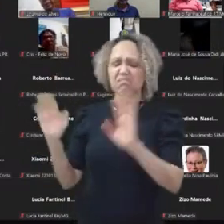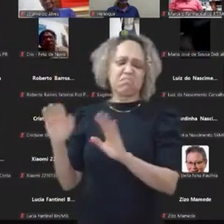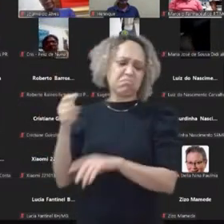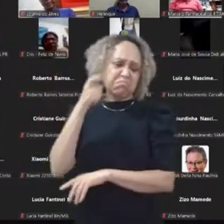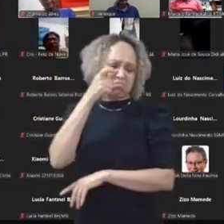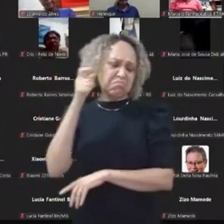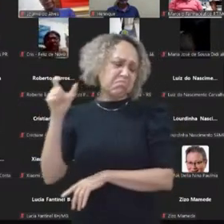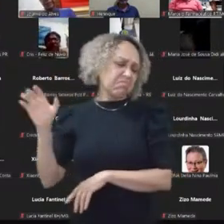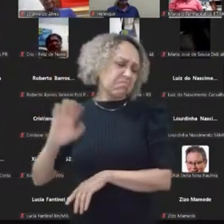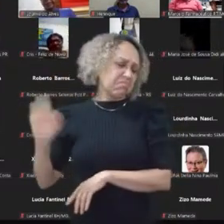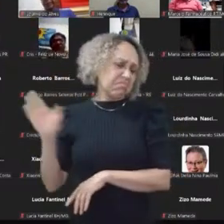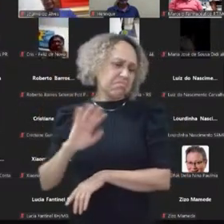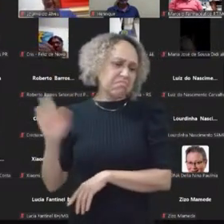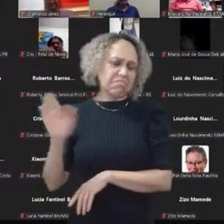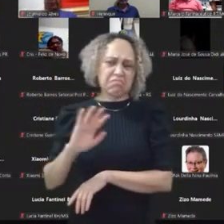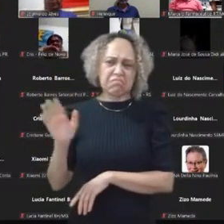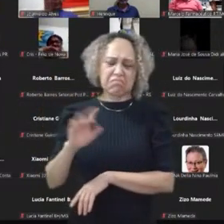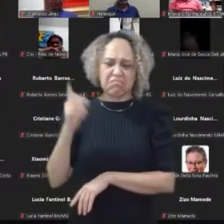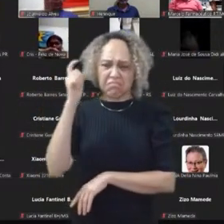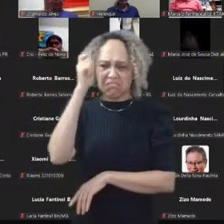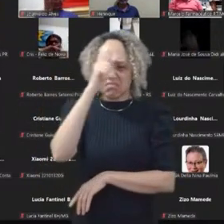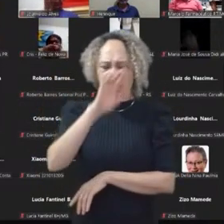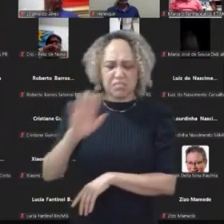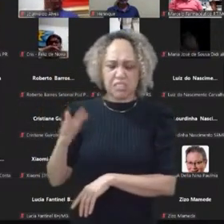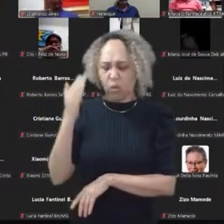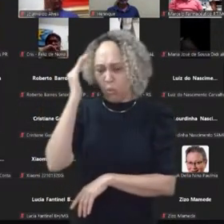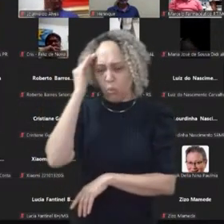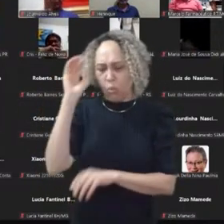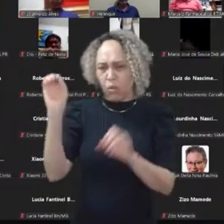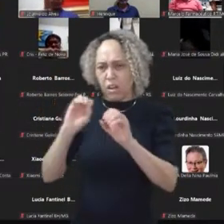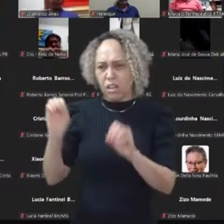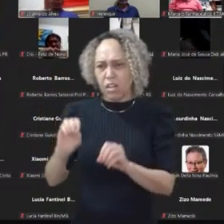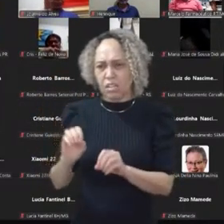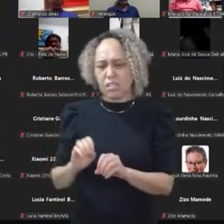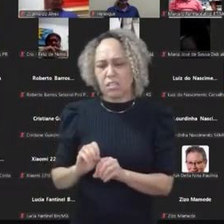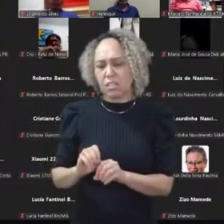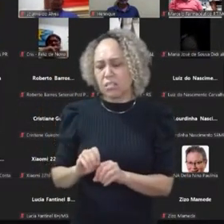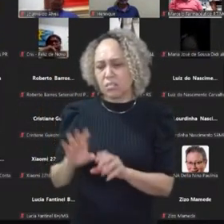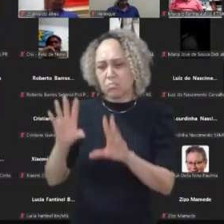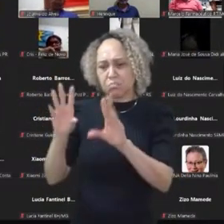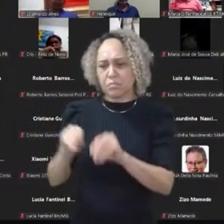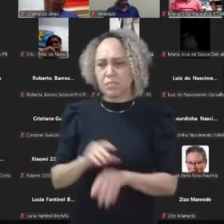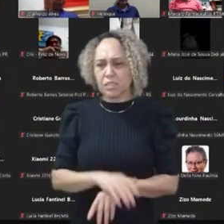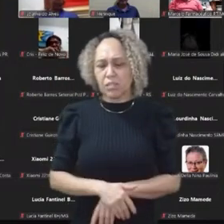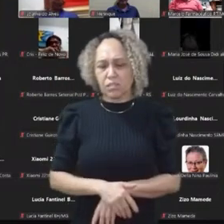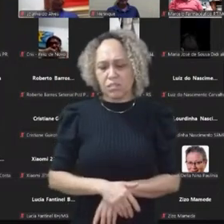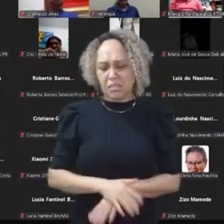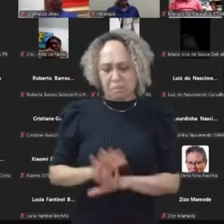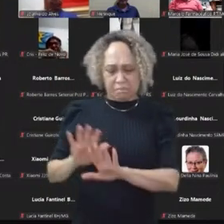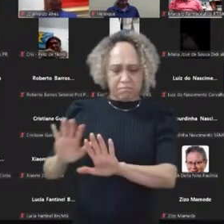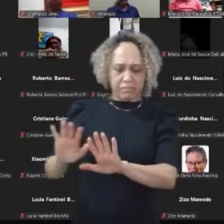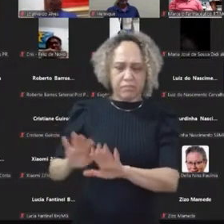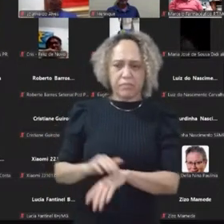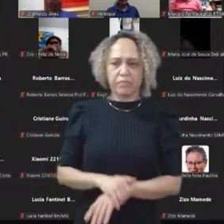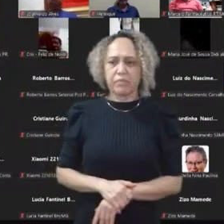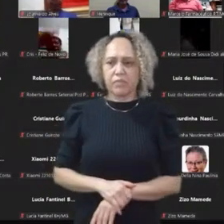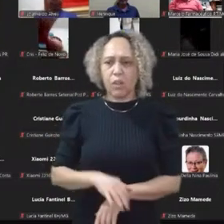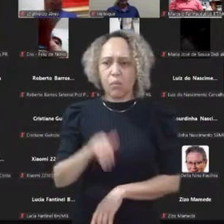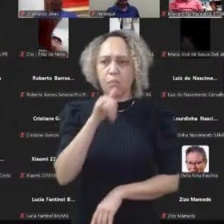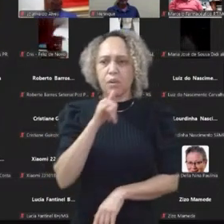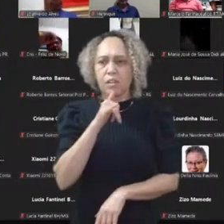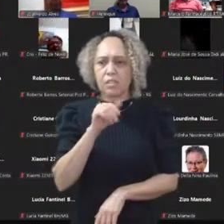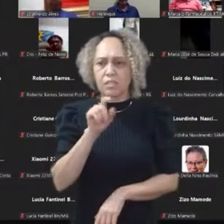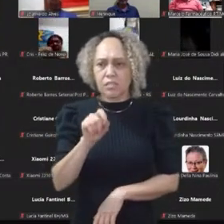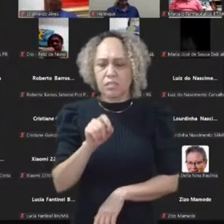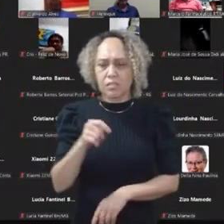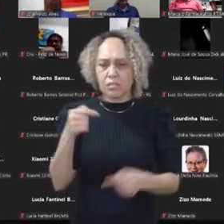esse ABCD difícil aí não, que eu não entendo nada não, sai daqui. e é isso, e já cria uma rejeição. Um exemplo aí que foi dado hoje